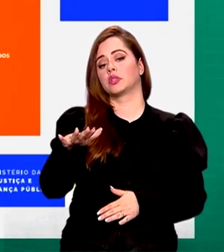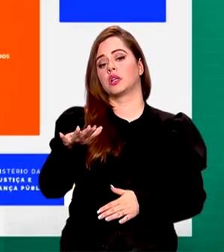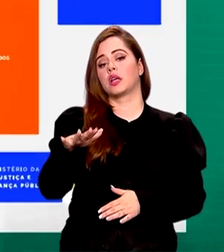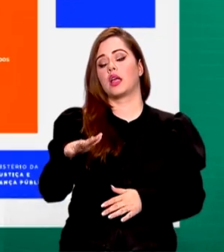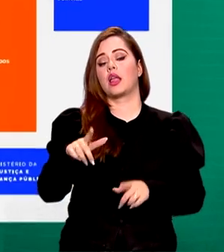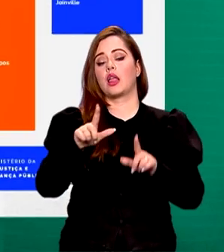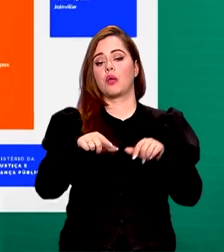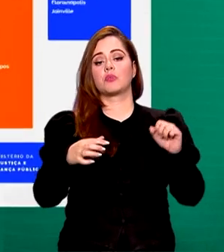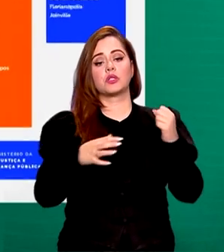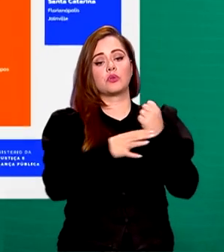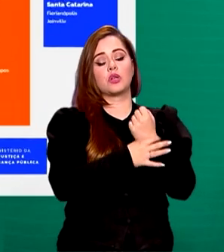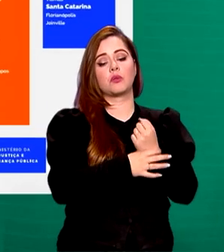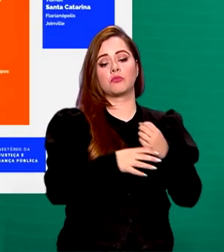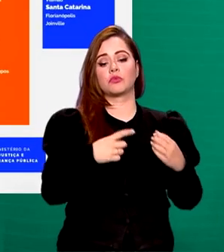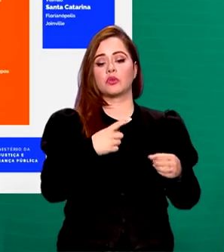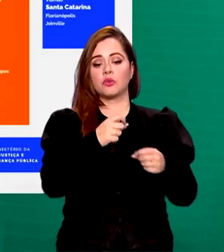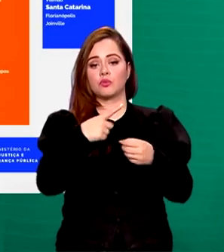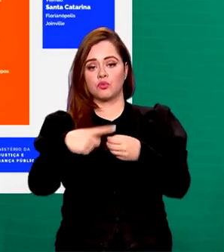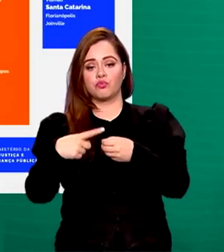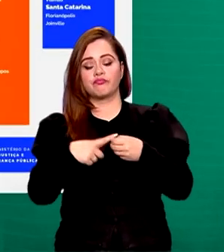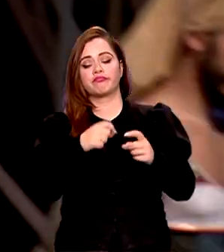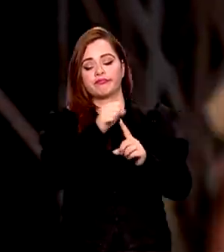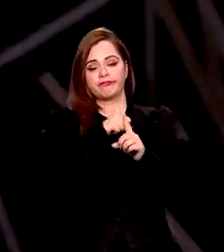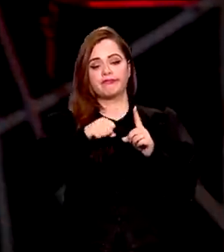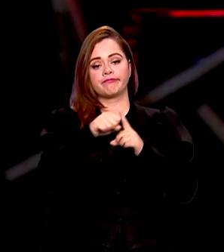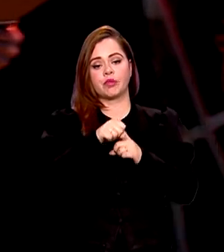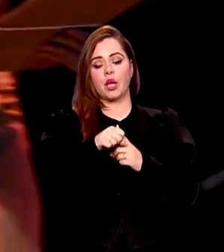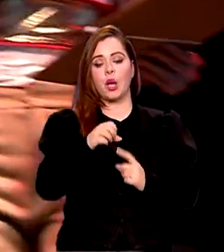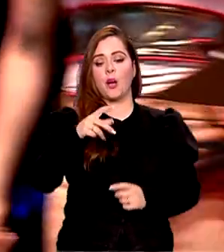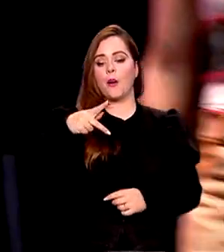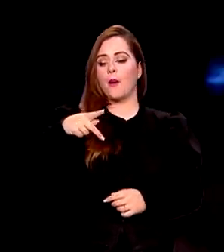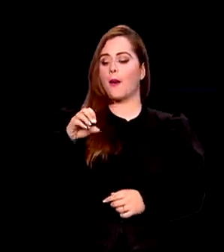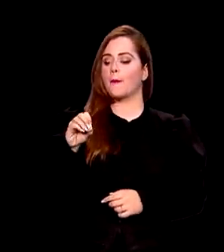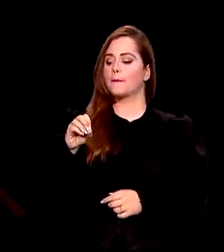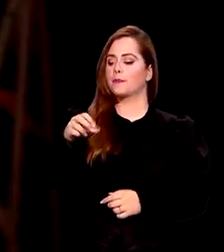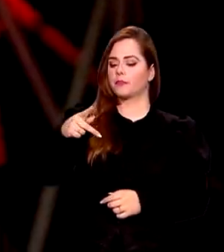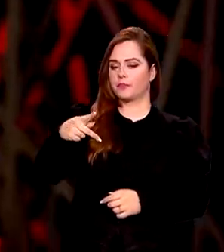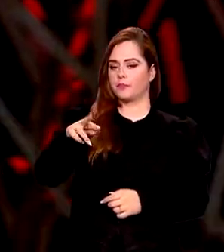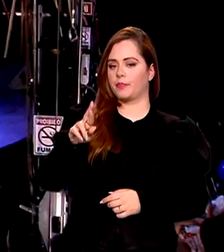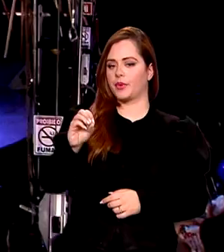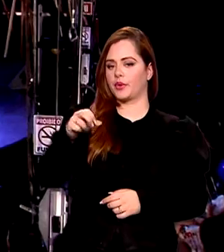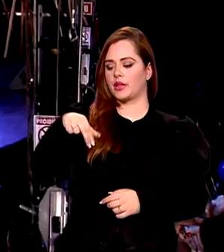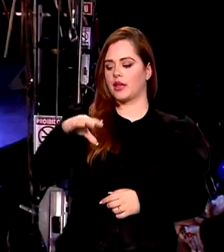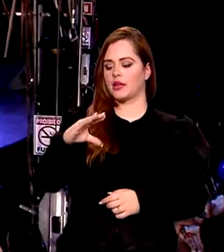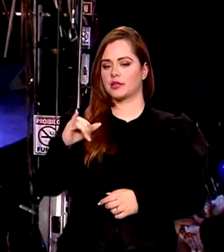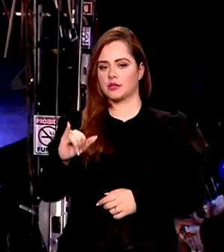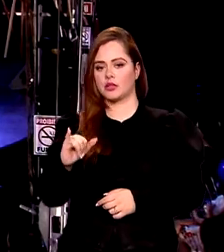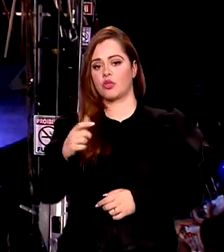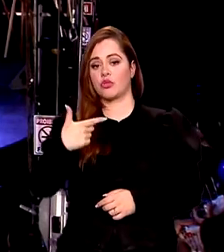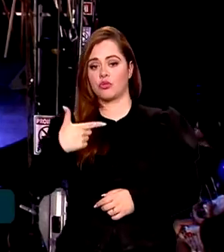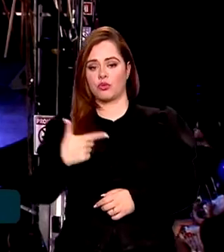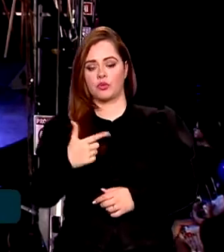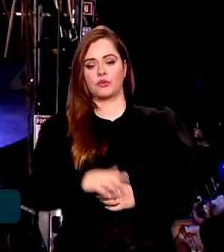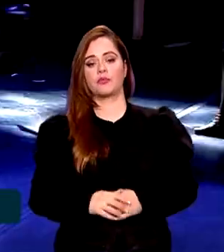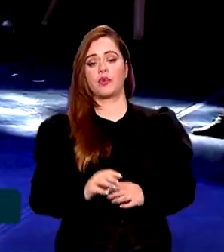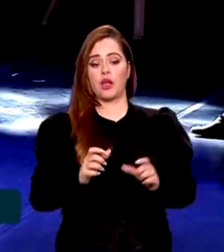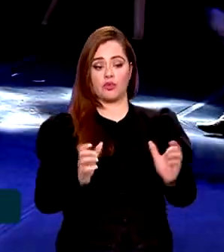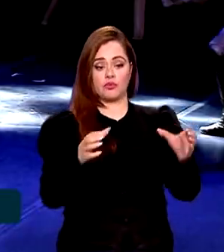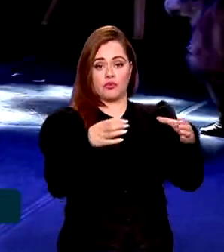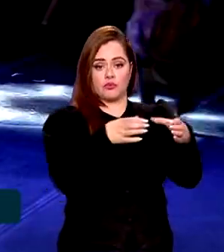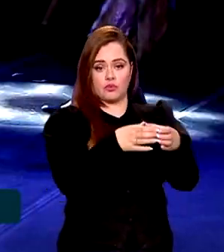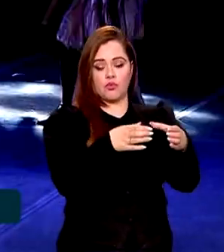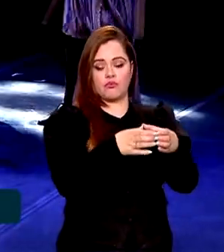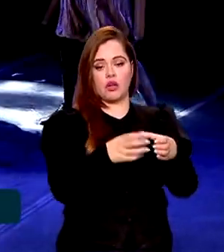Pública com Cidadania, o Pronace 2. Serão selecionadas propostas de setores culturais, organizações e